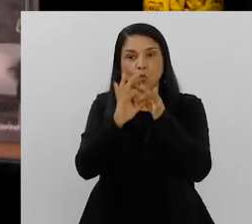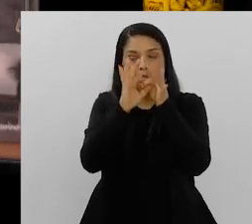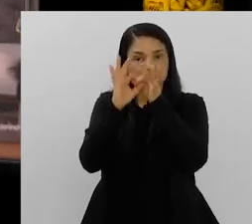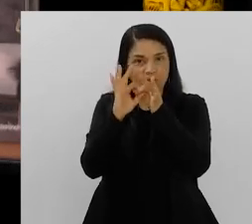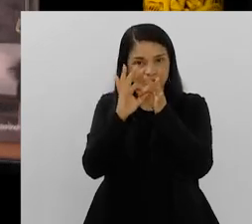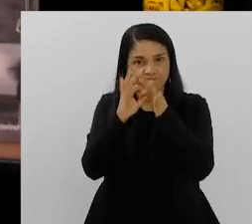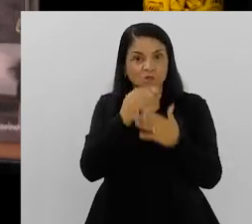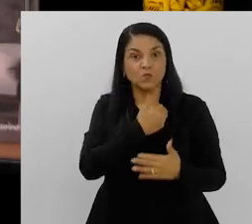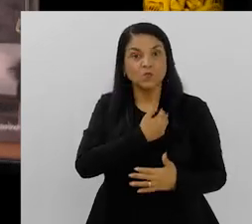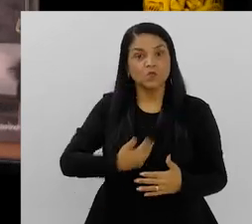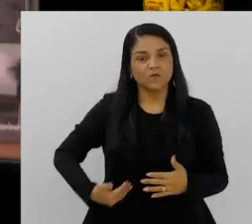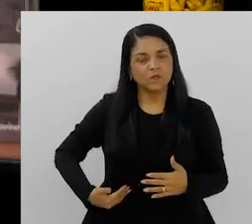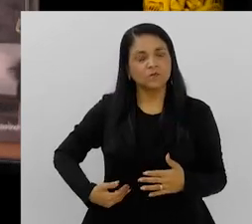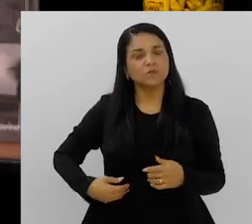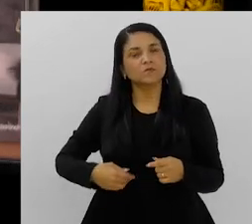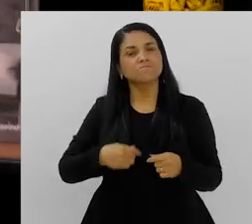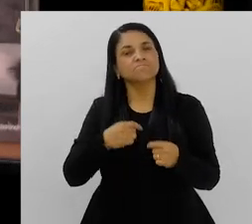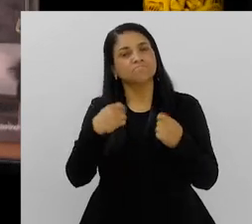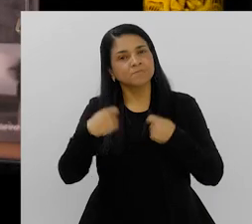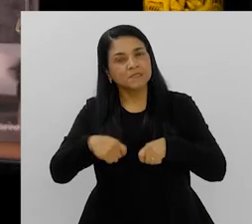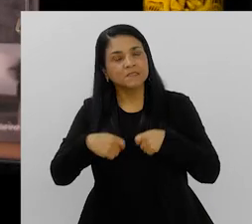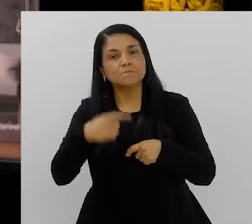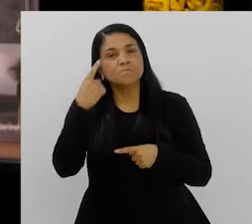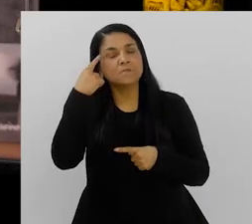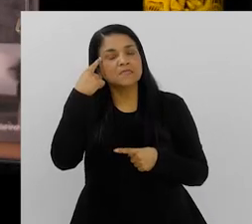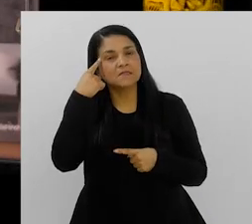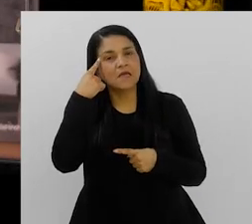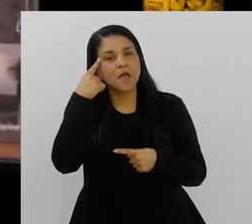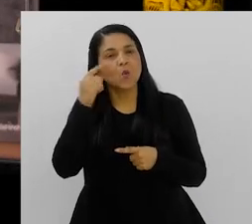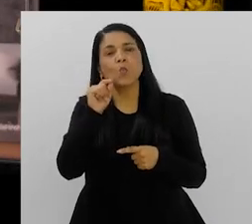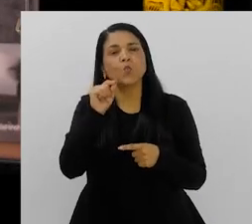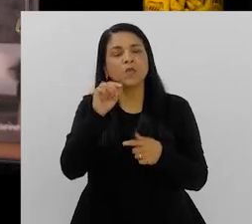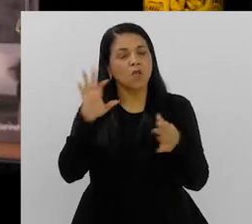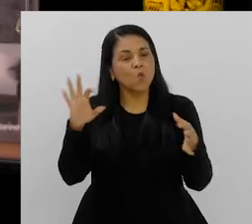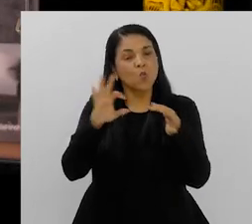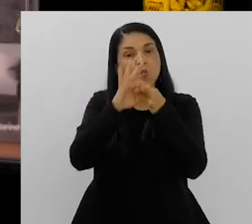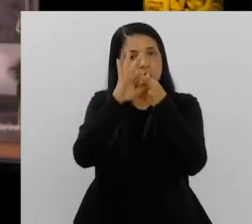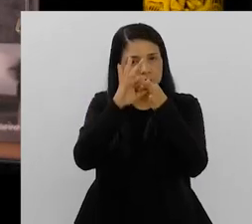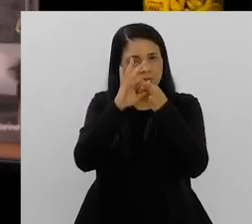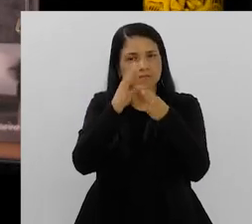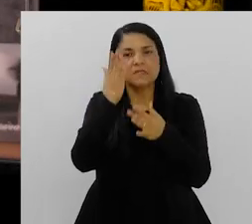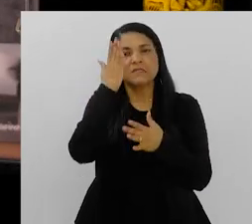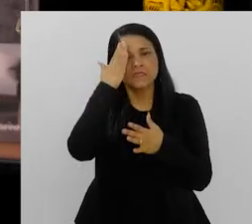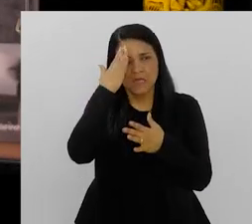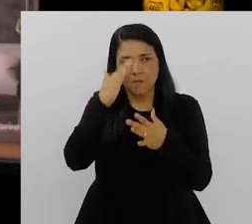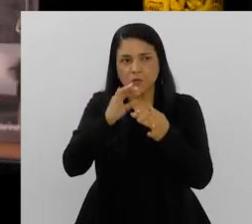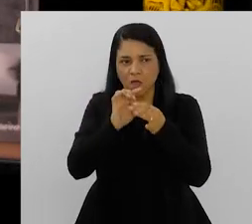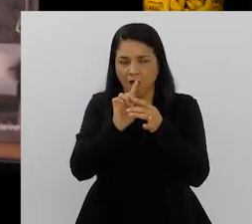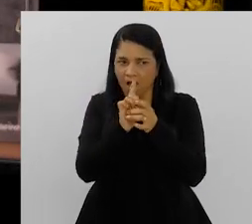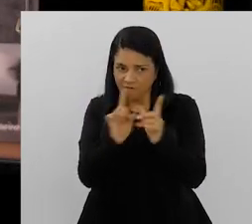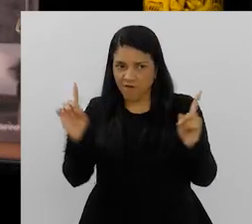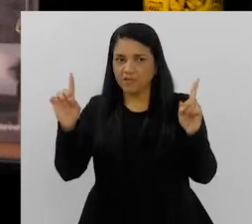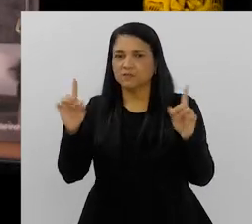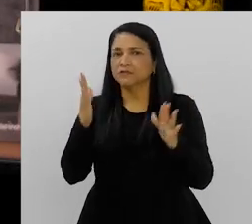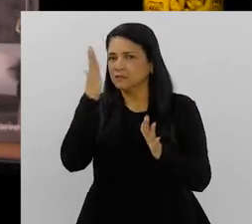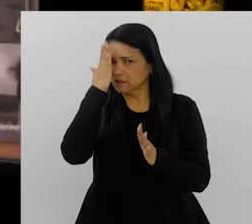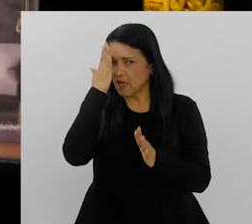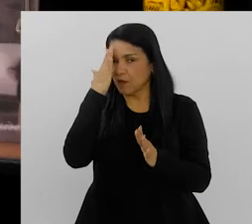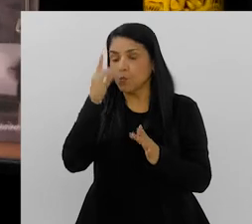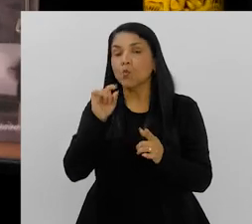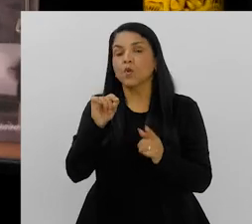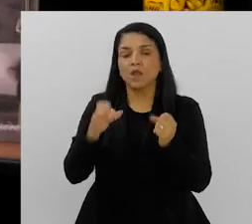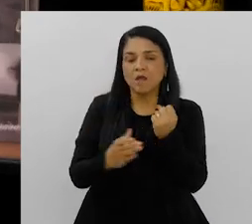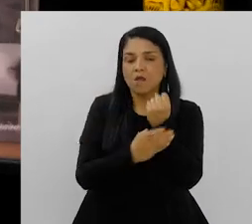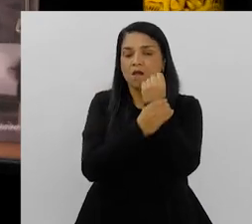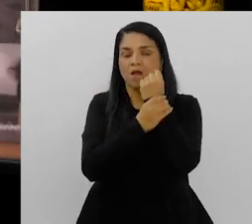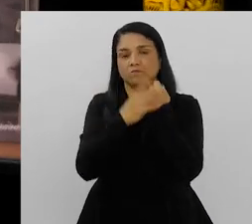Talvez os políticos e os governantes pudessem pensar um pouco mais nessa direção. O que nos une? O que nos afasta já sabemos, né? Mas o que nos